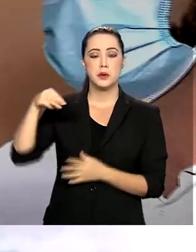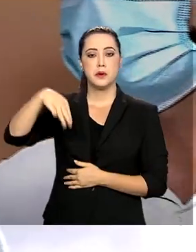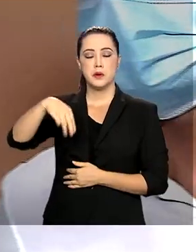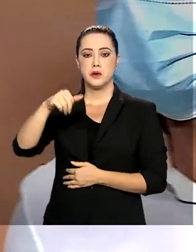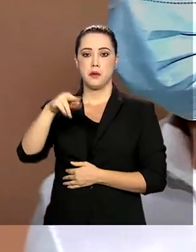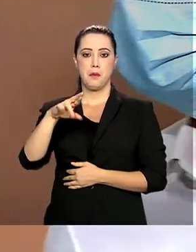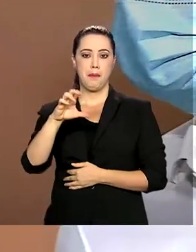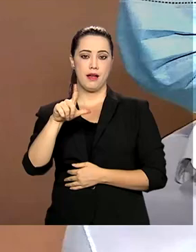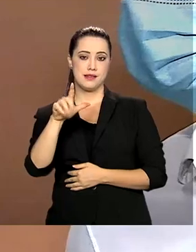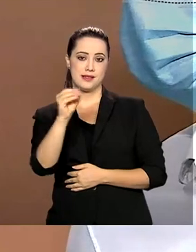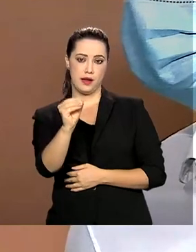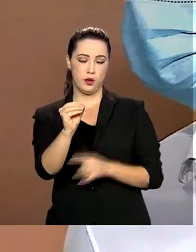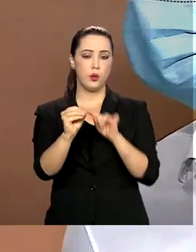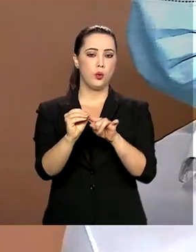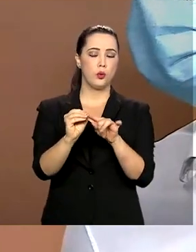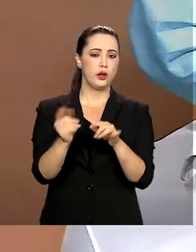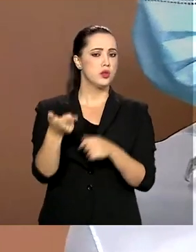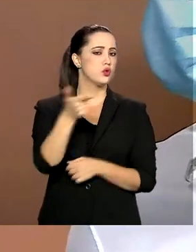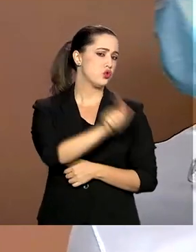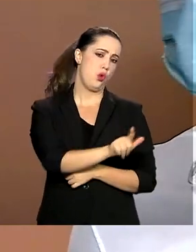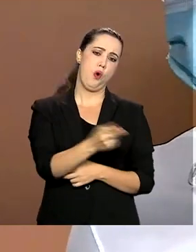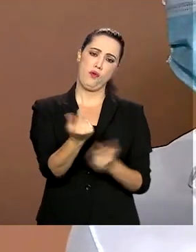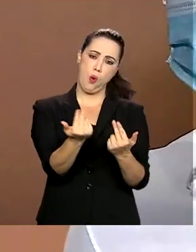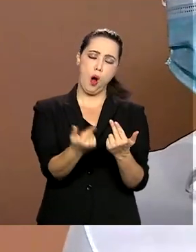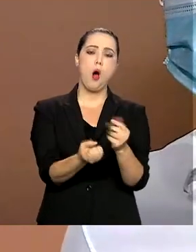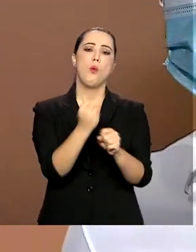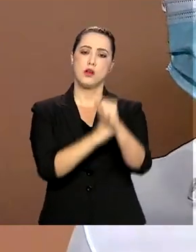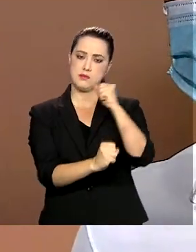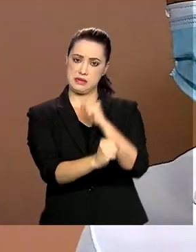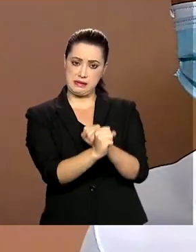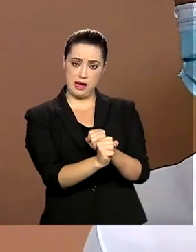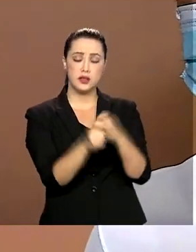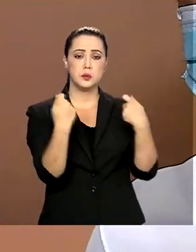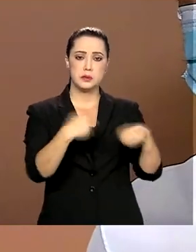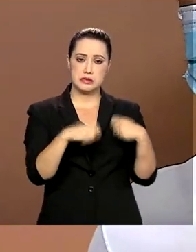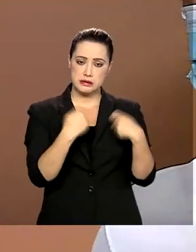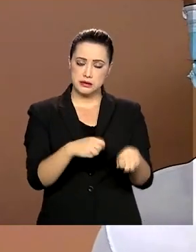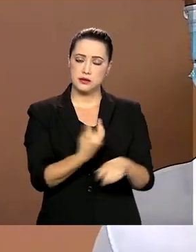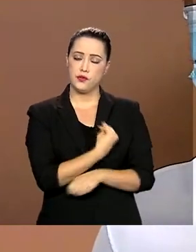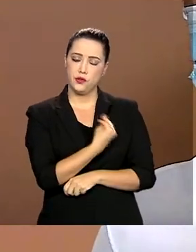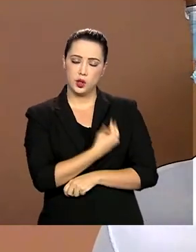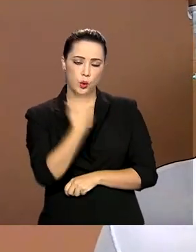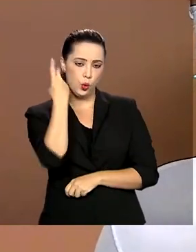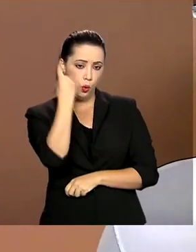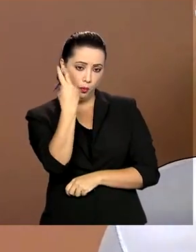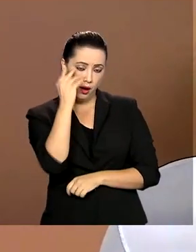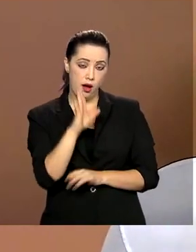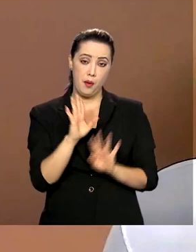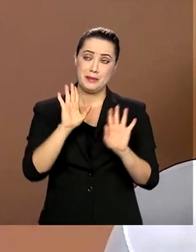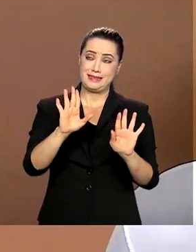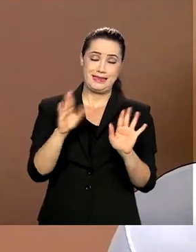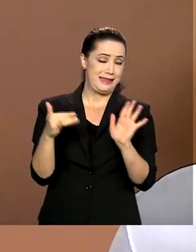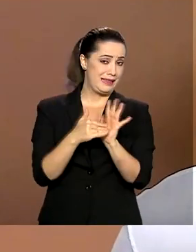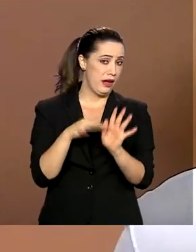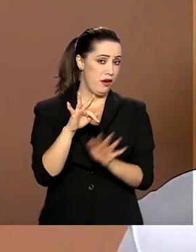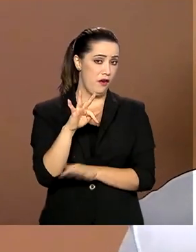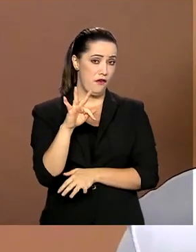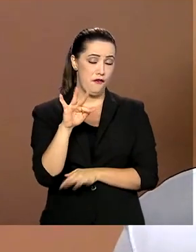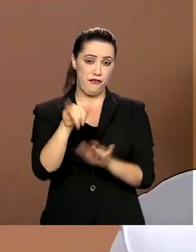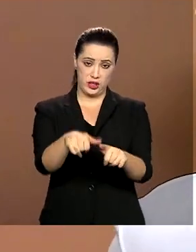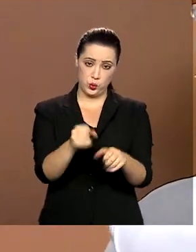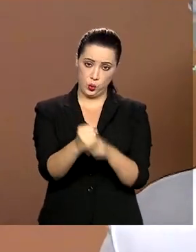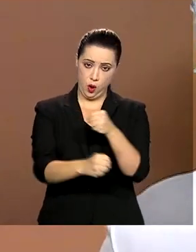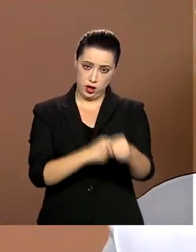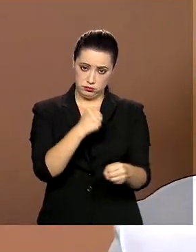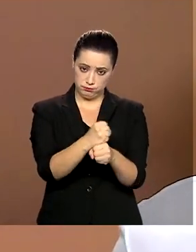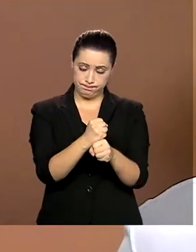É voltar ao que éramos no ano passado, para que, se Deus quiser, no final do ano que vem, a consiga